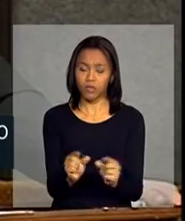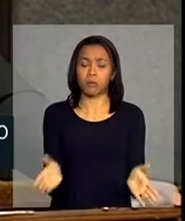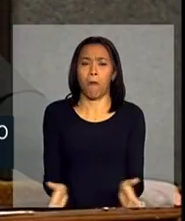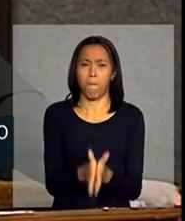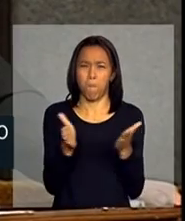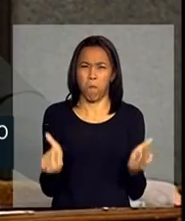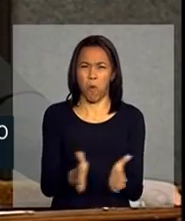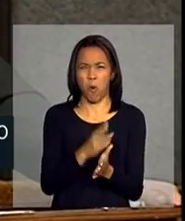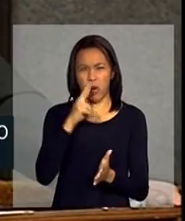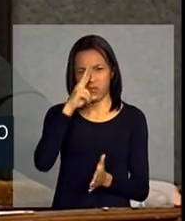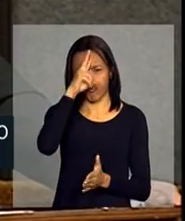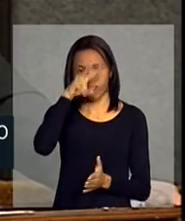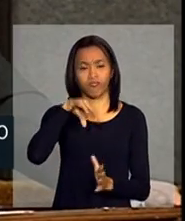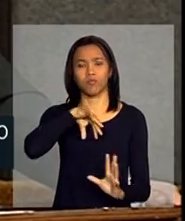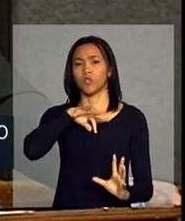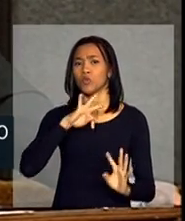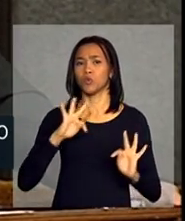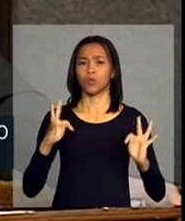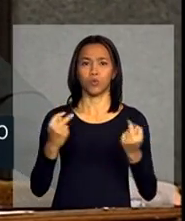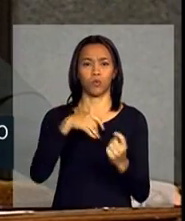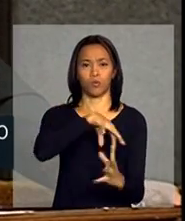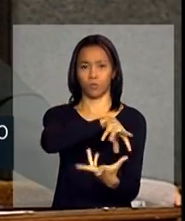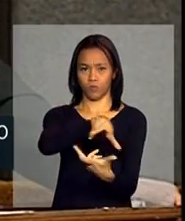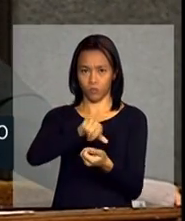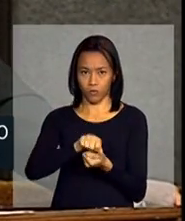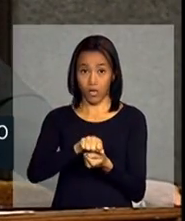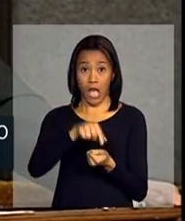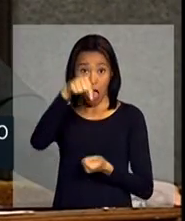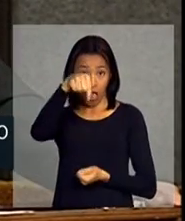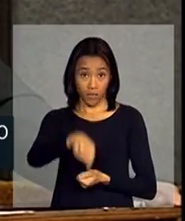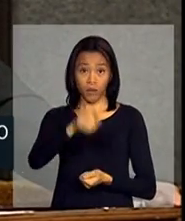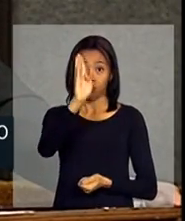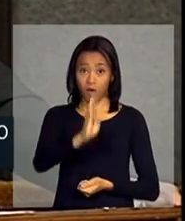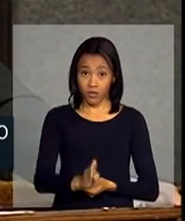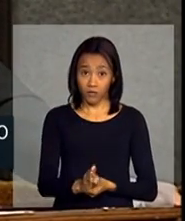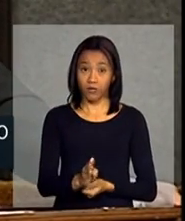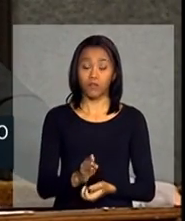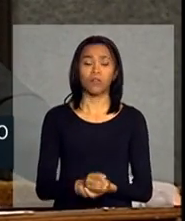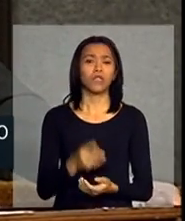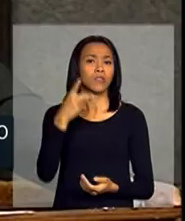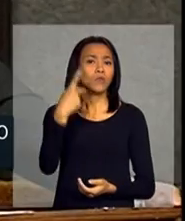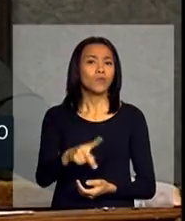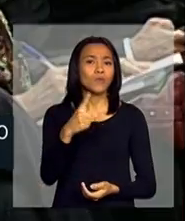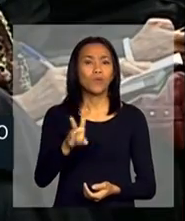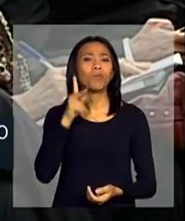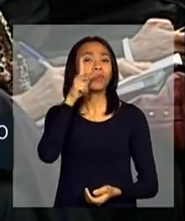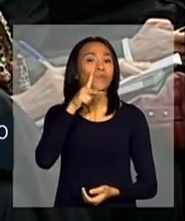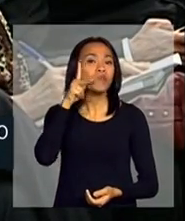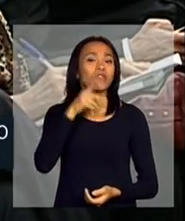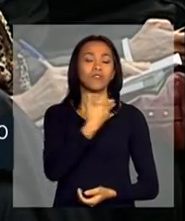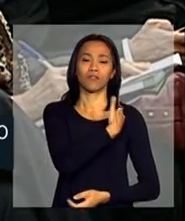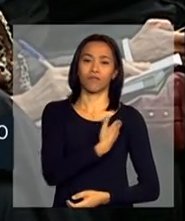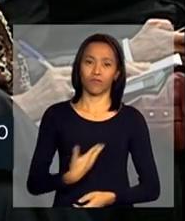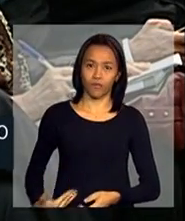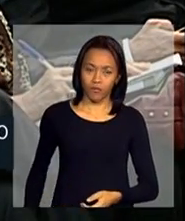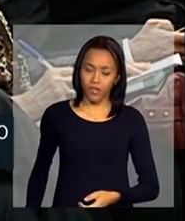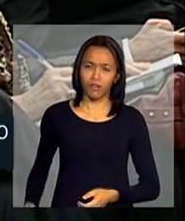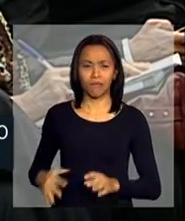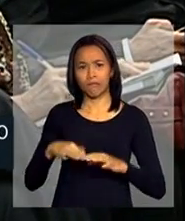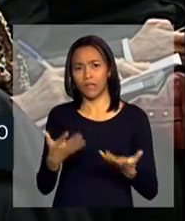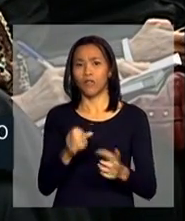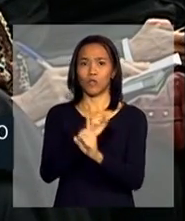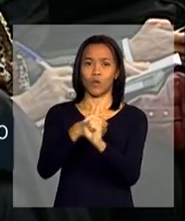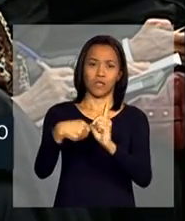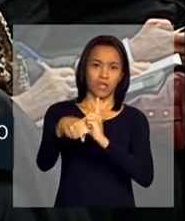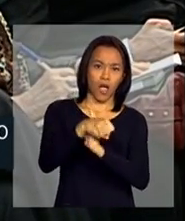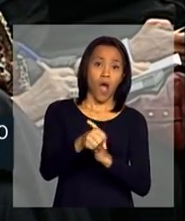pobreza extrema do planeta. O Brasil, como resultado das suas políticas públicas, tanto sociais